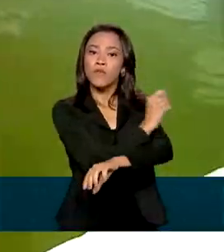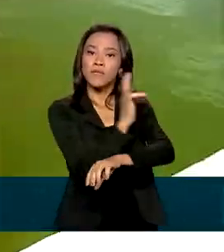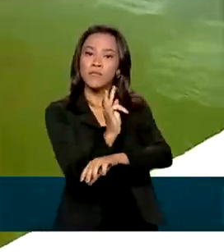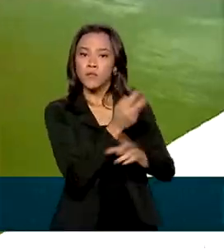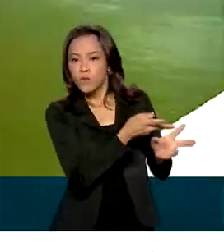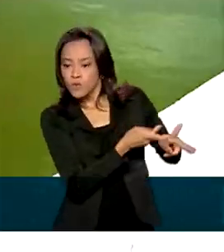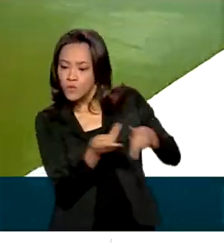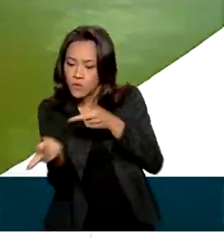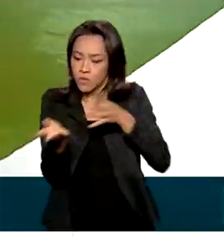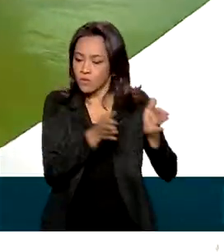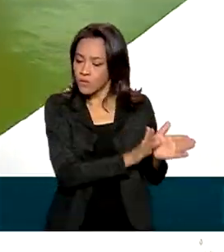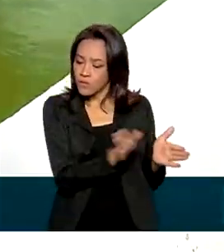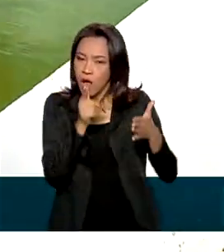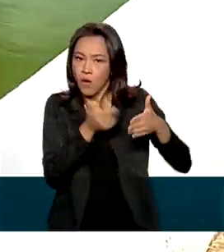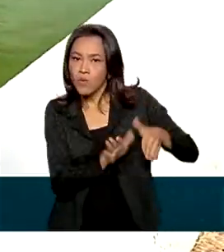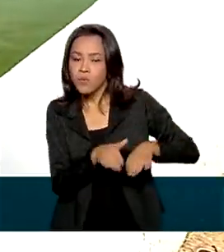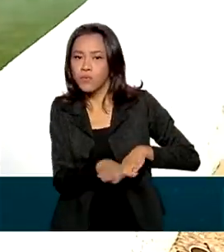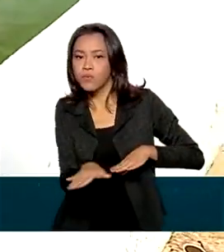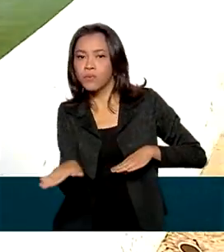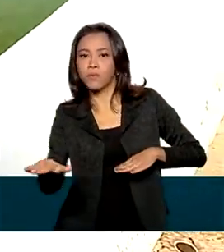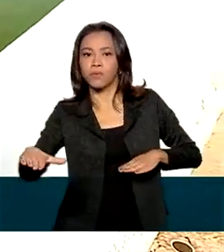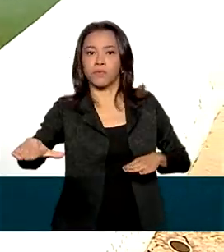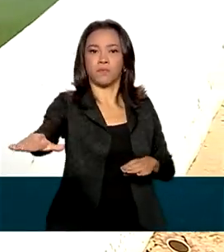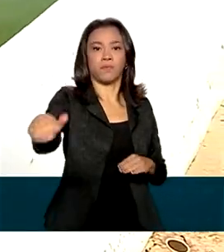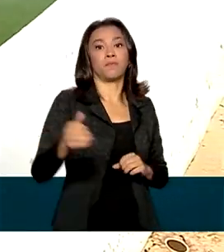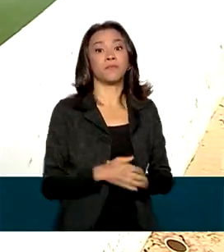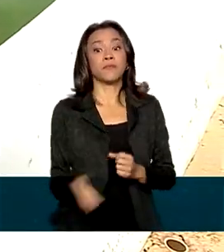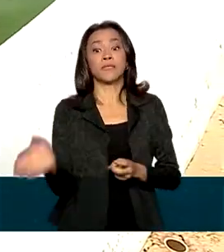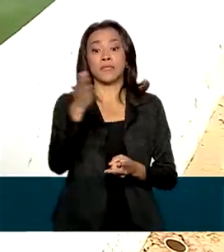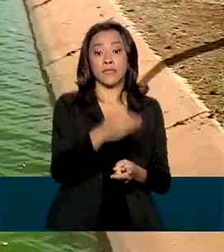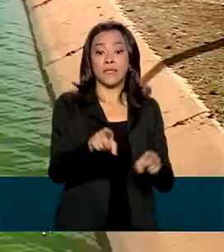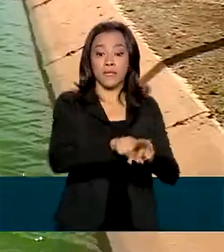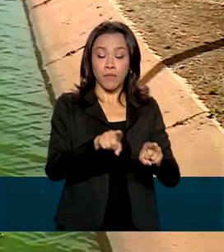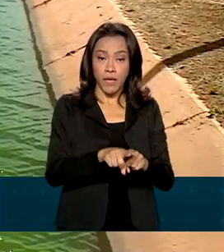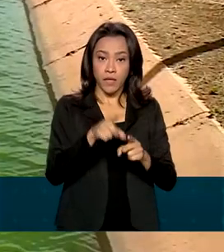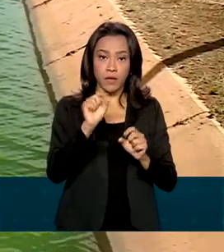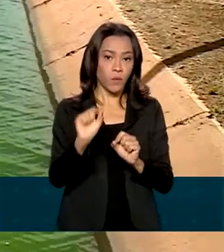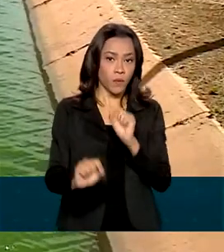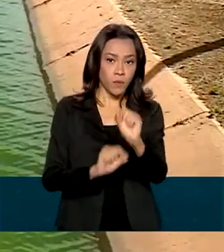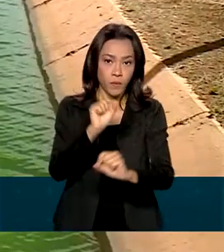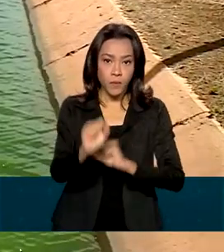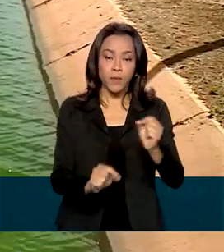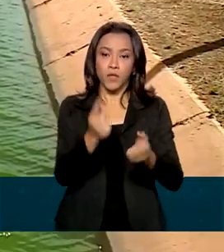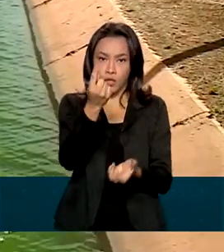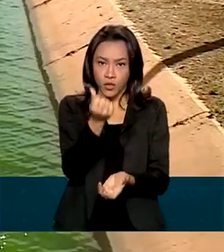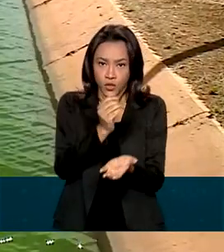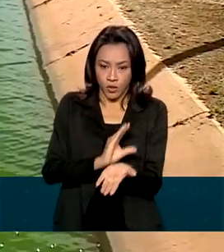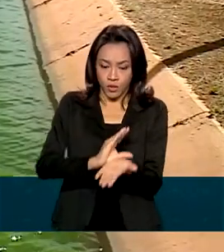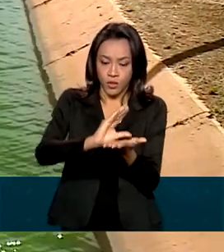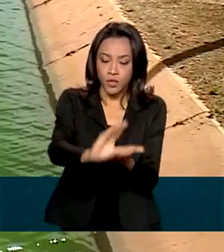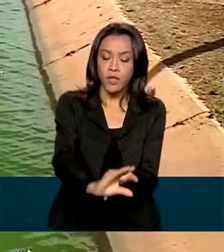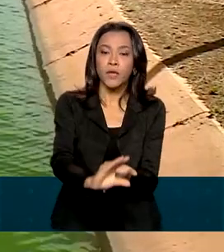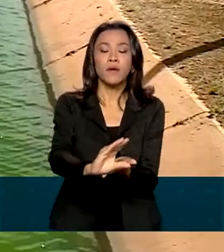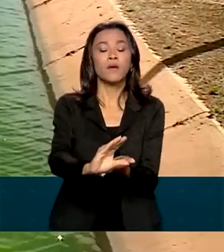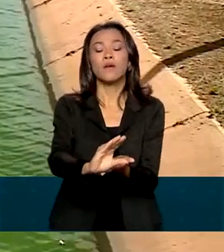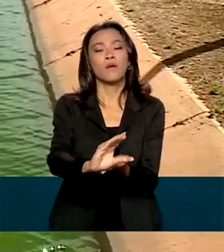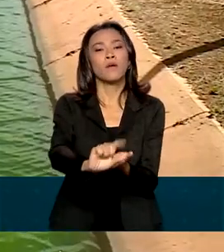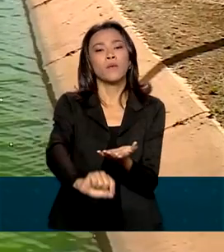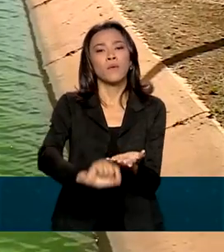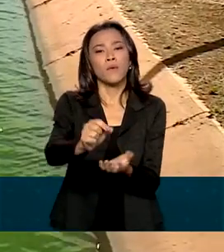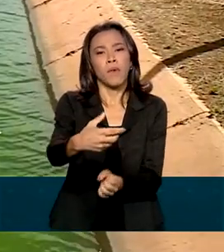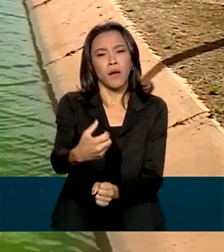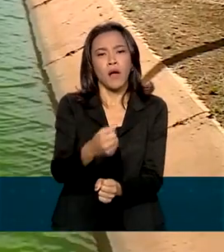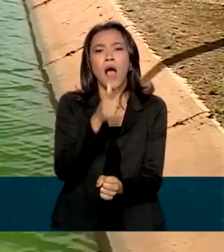irrigadas aqui do Ceará. Também está prevista a transferência de recursos para a revitalização, a recuperação da